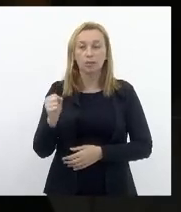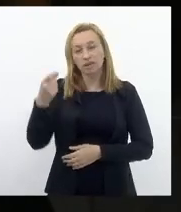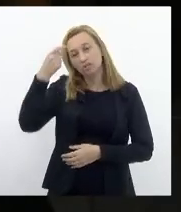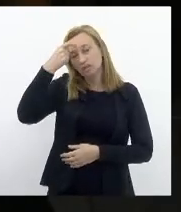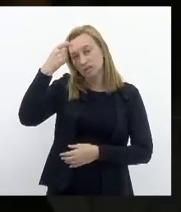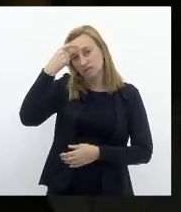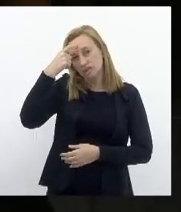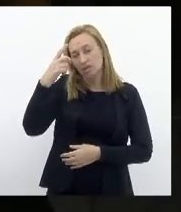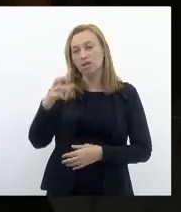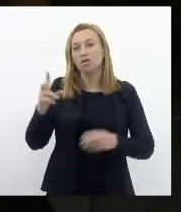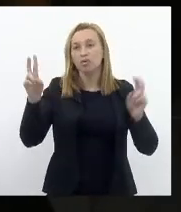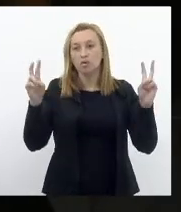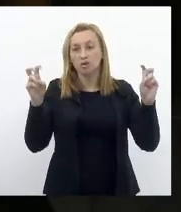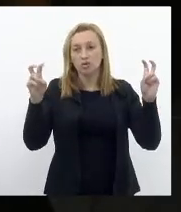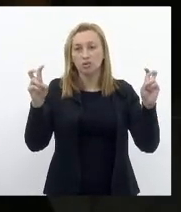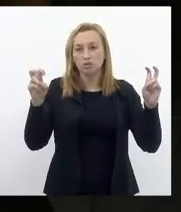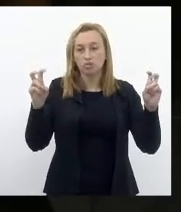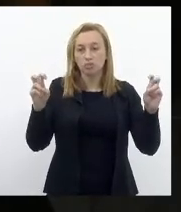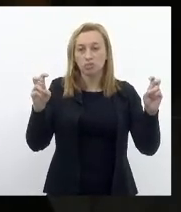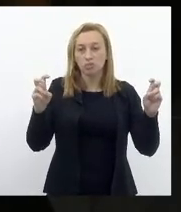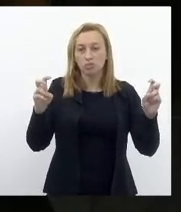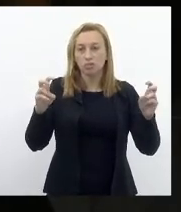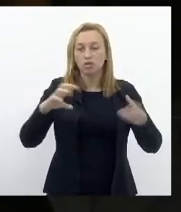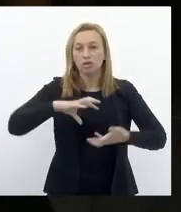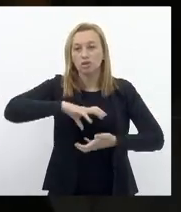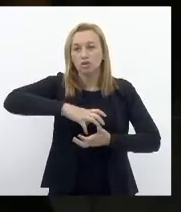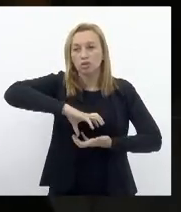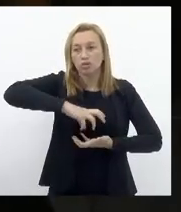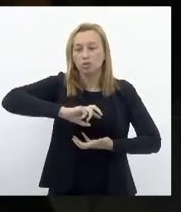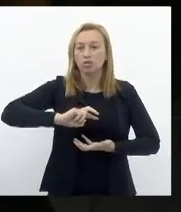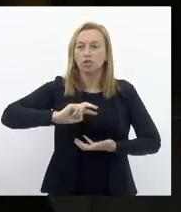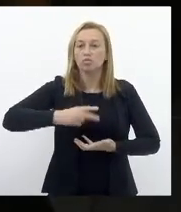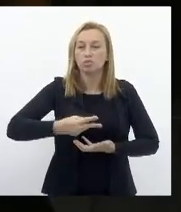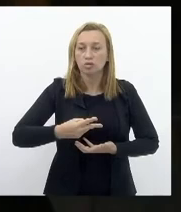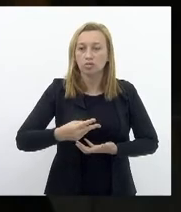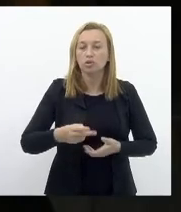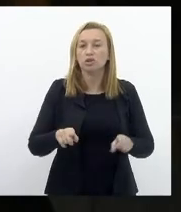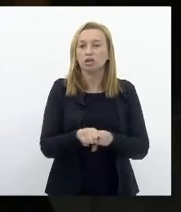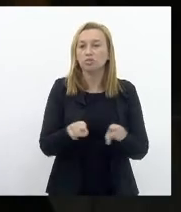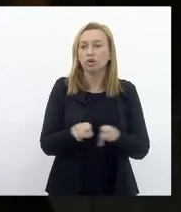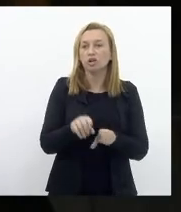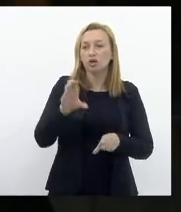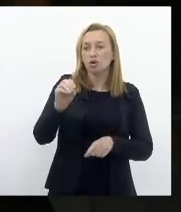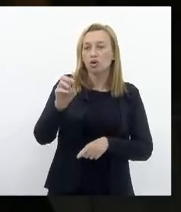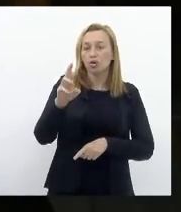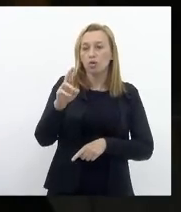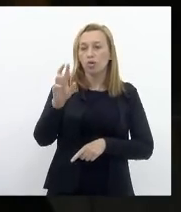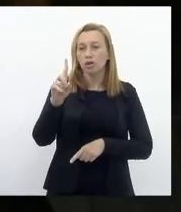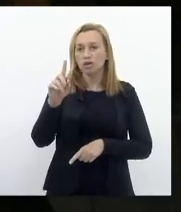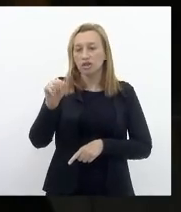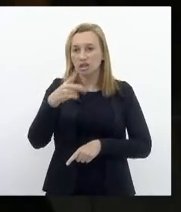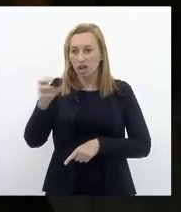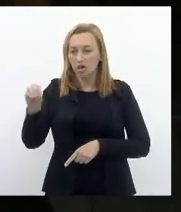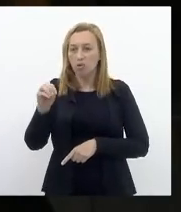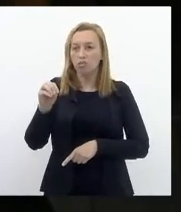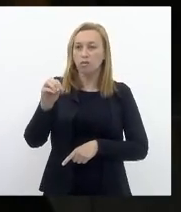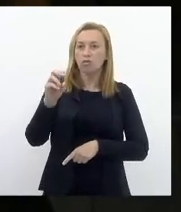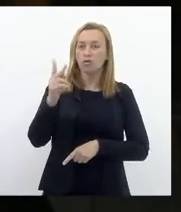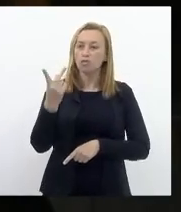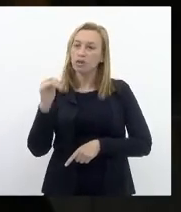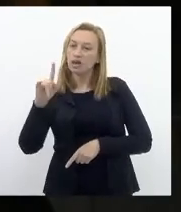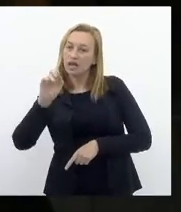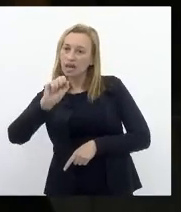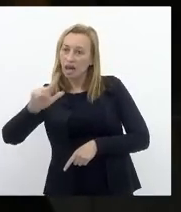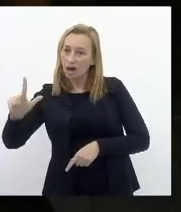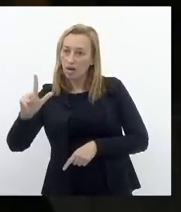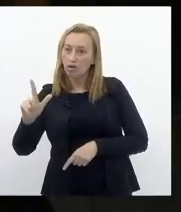A respeito Do transplante de medula E da doação Também de cordão umbilical É muito importante Que a gente tenha Uma campanha forte